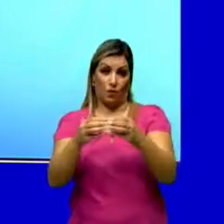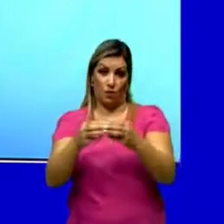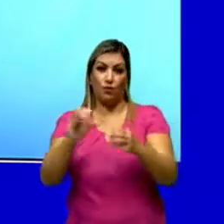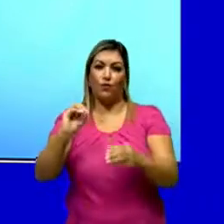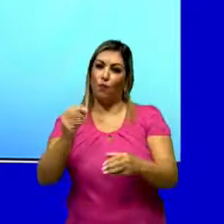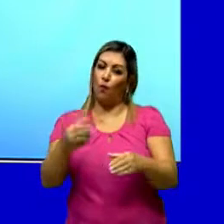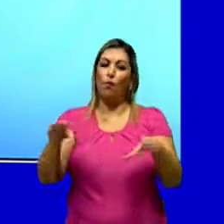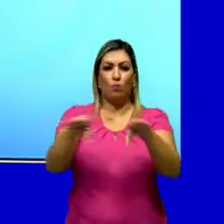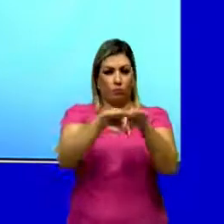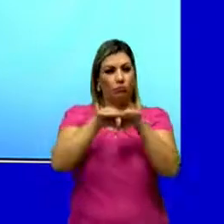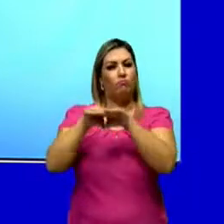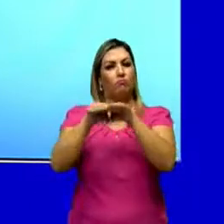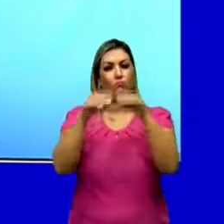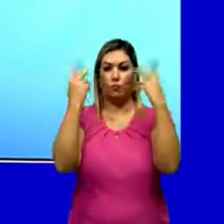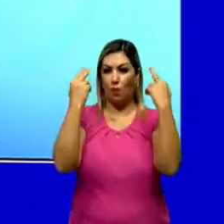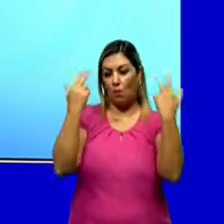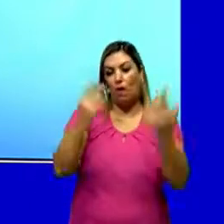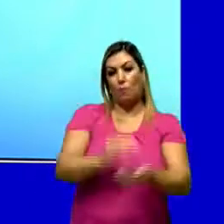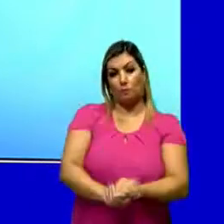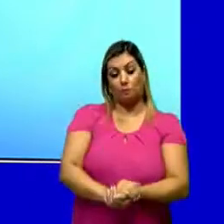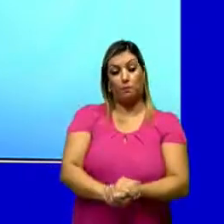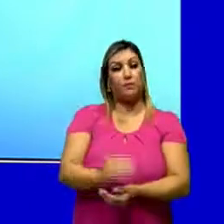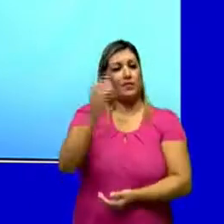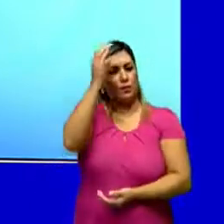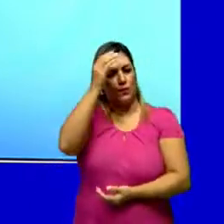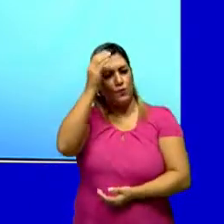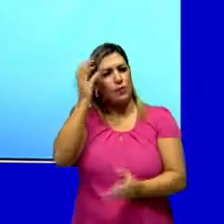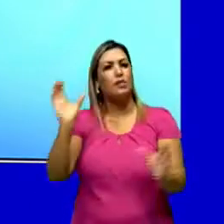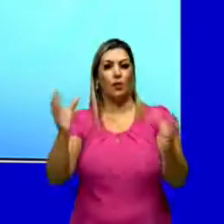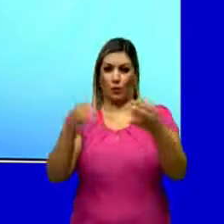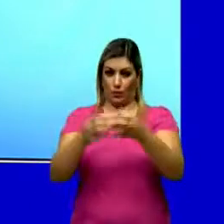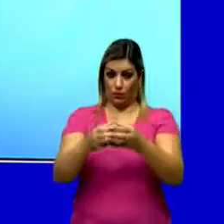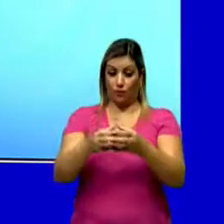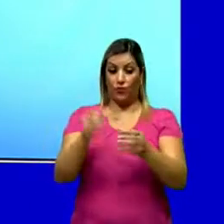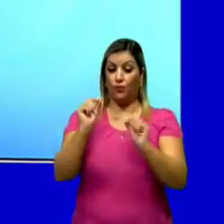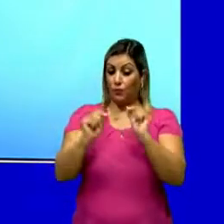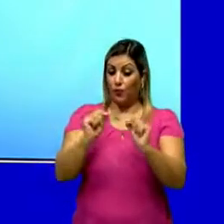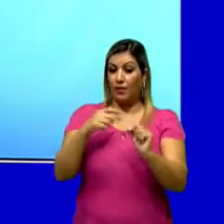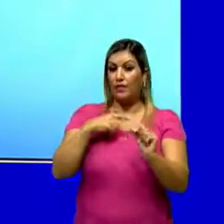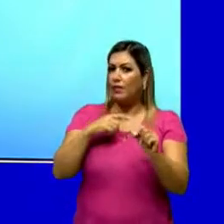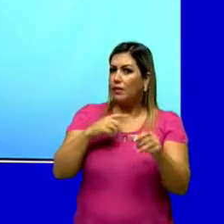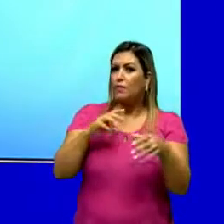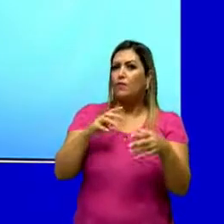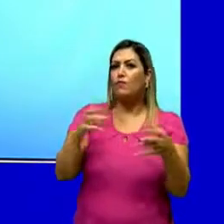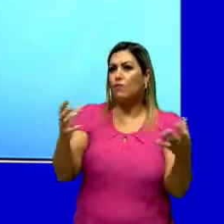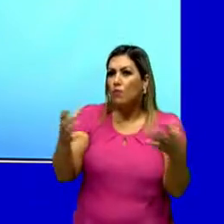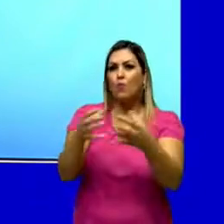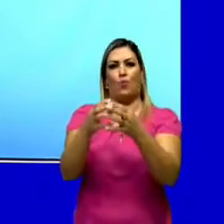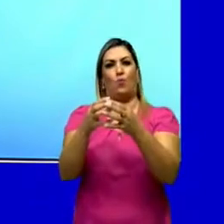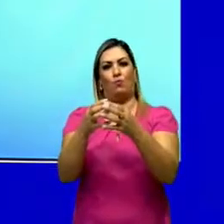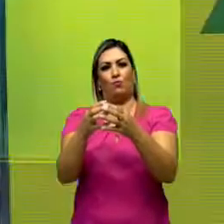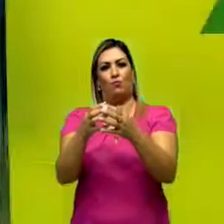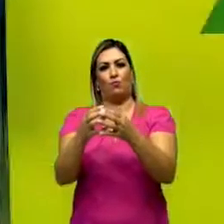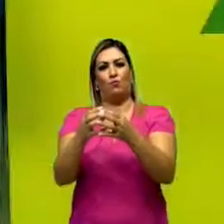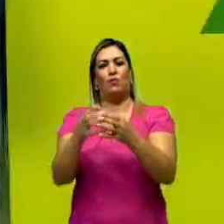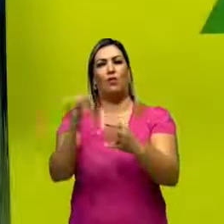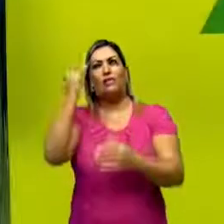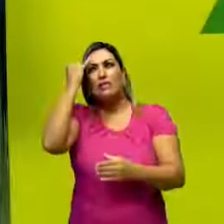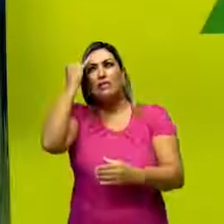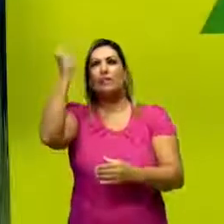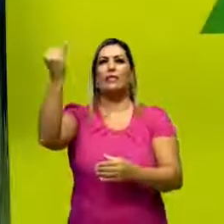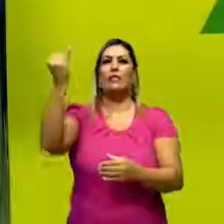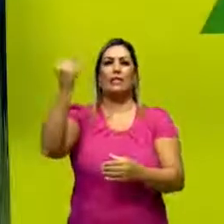comum. Então, a consciência coletiva vai ser justo essa formação desse ideal